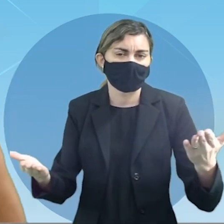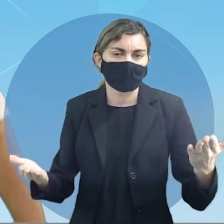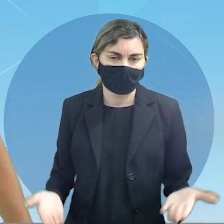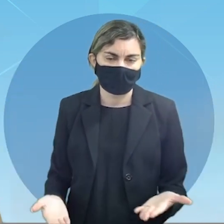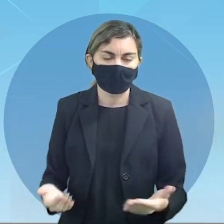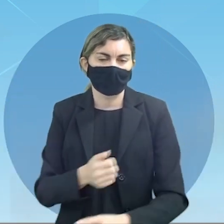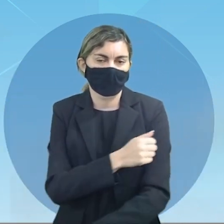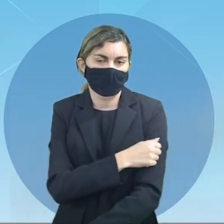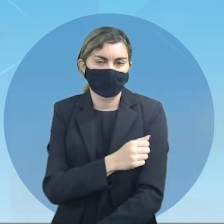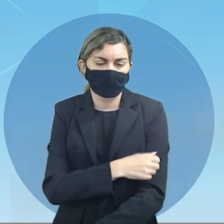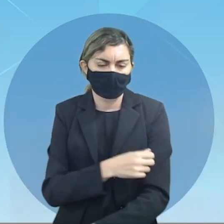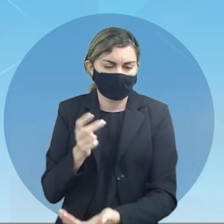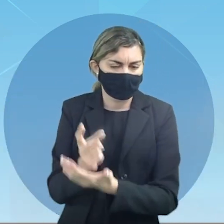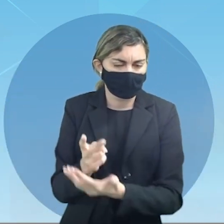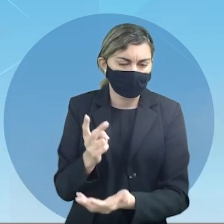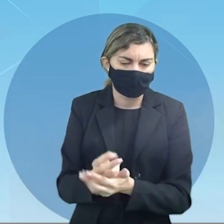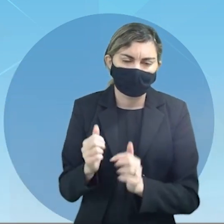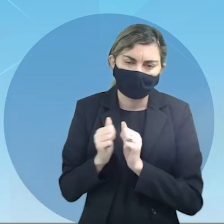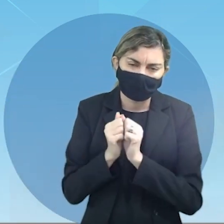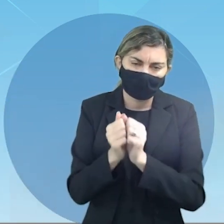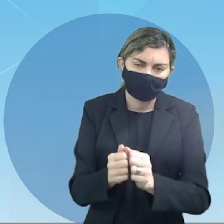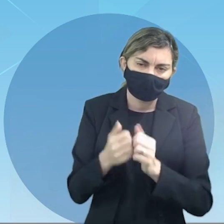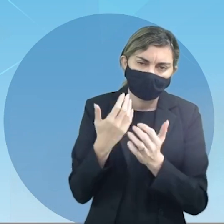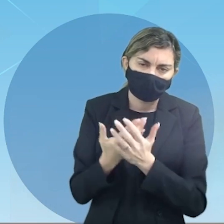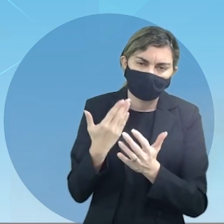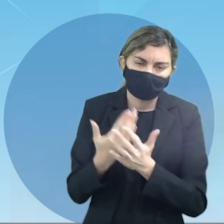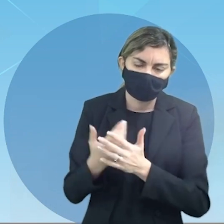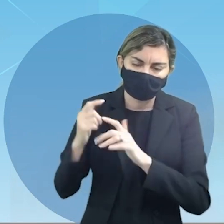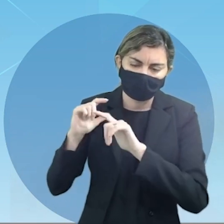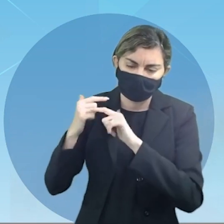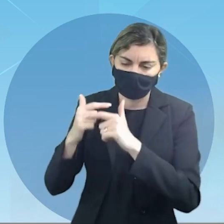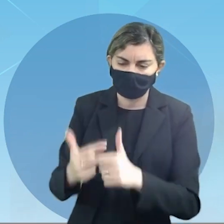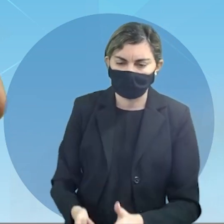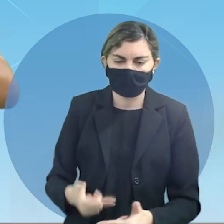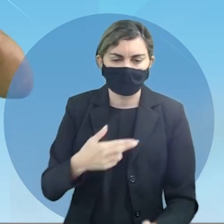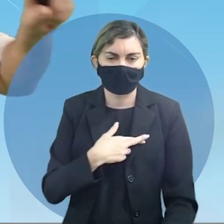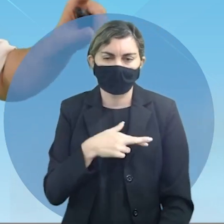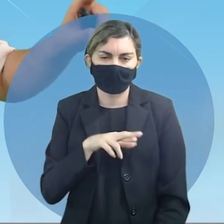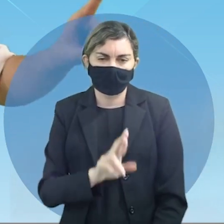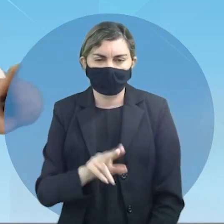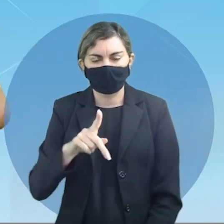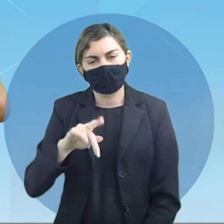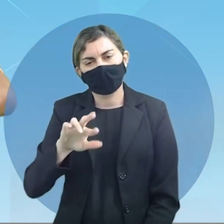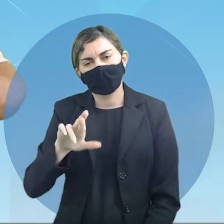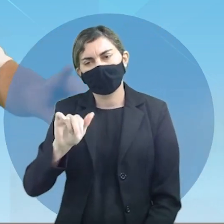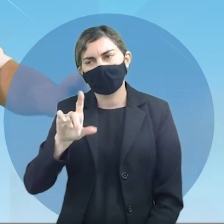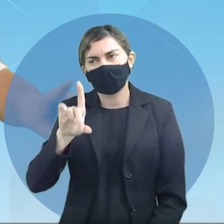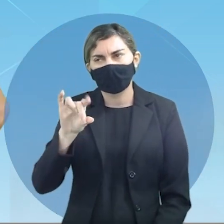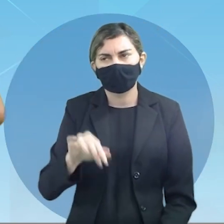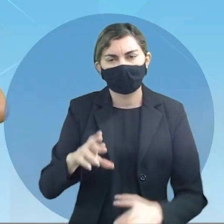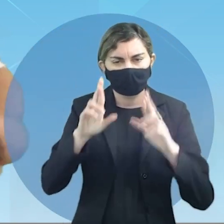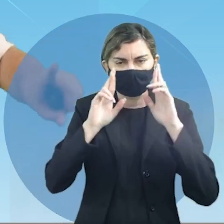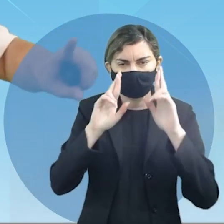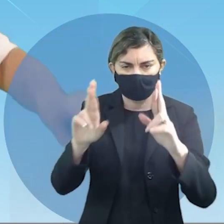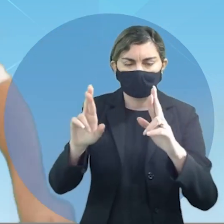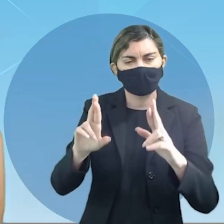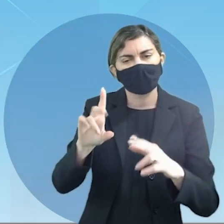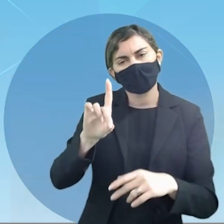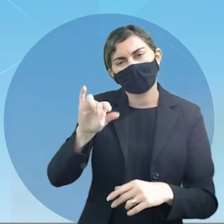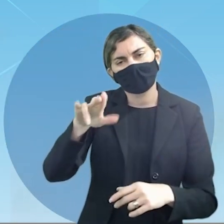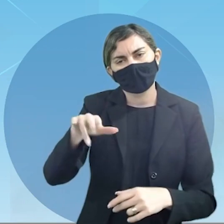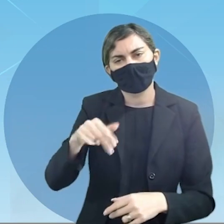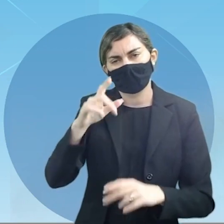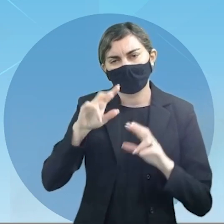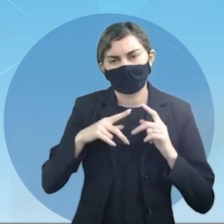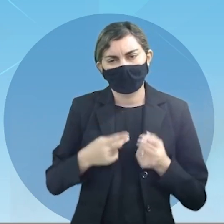estudantes continuem conosco estudando aqui as tradições religiosas a pluralidade o respeito a dignidade